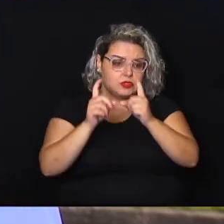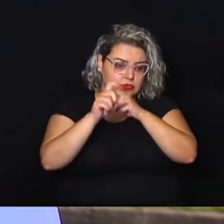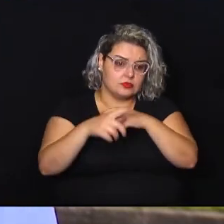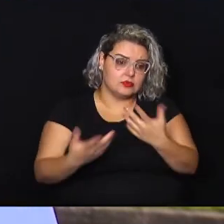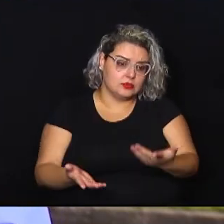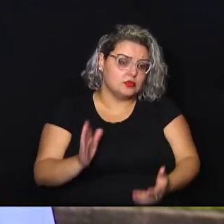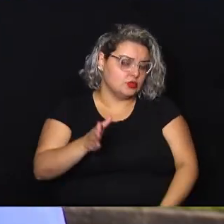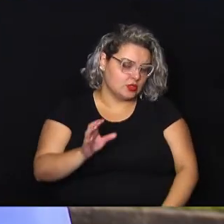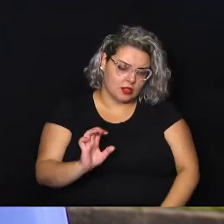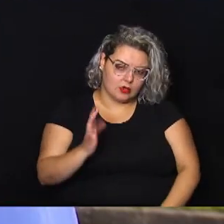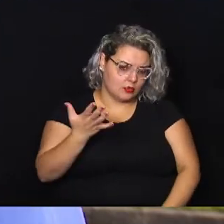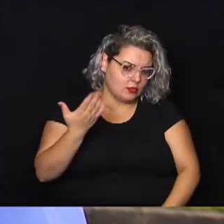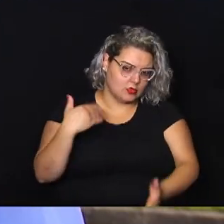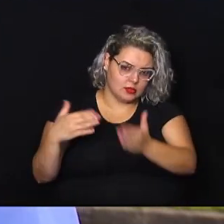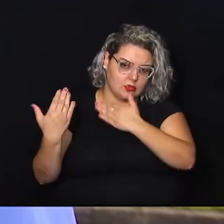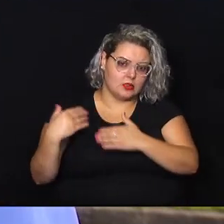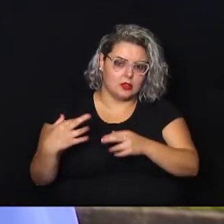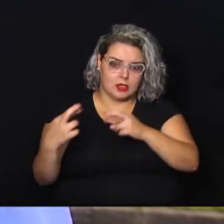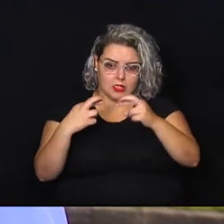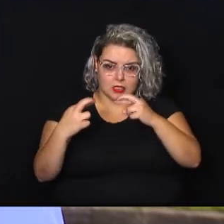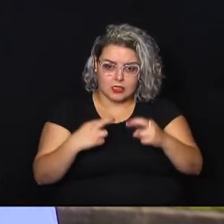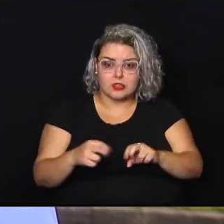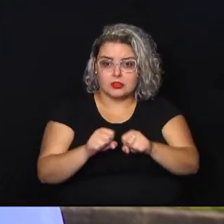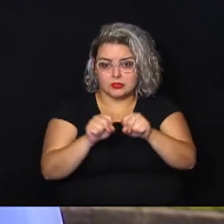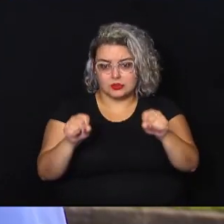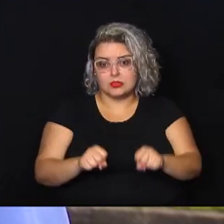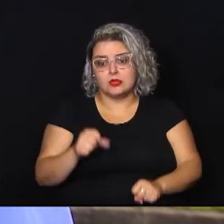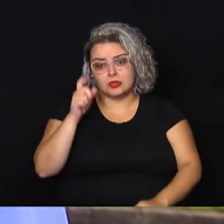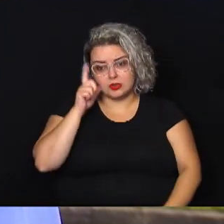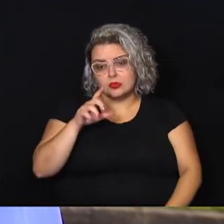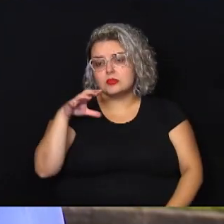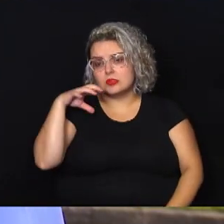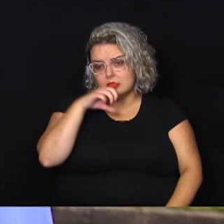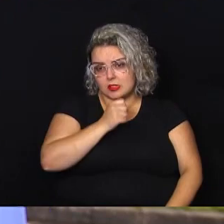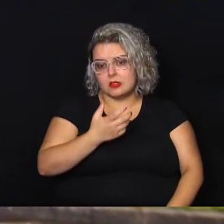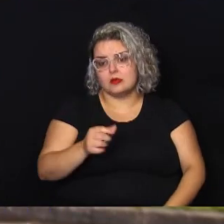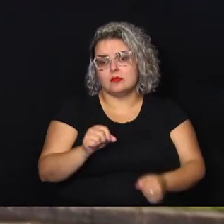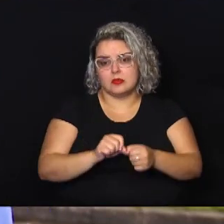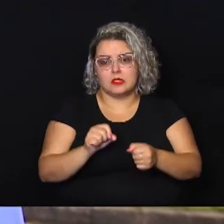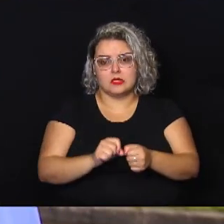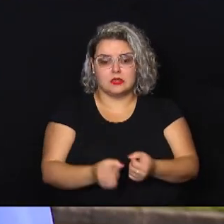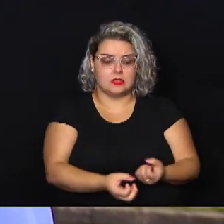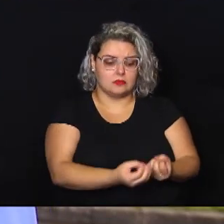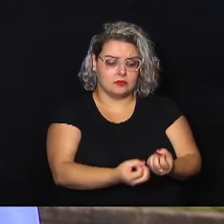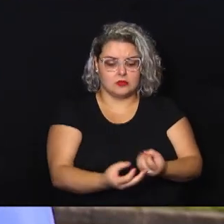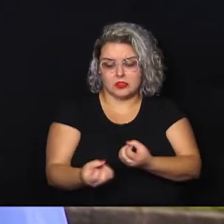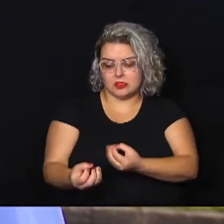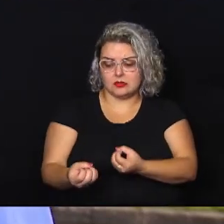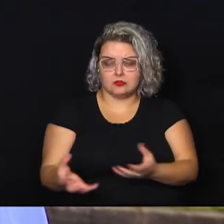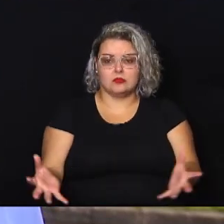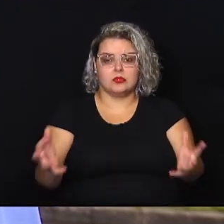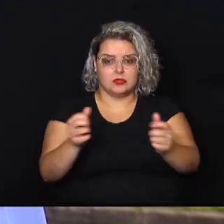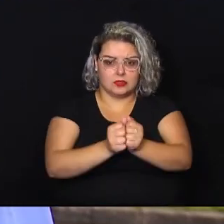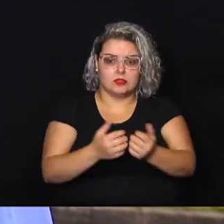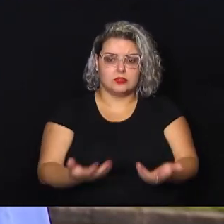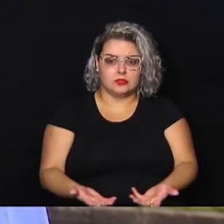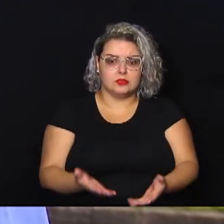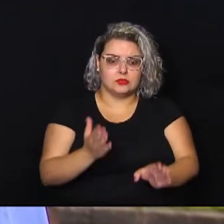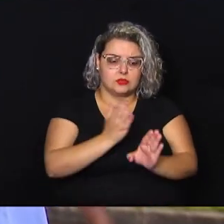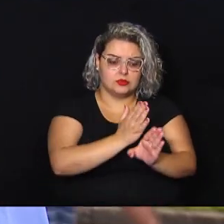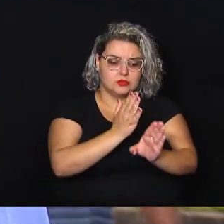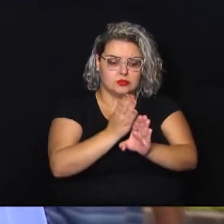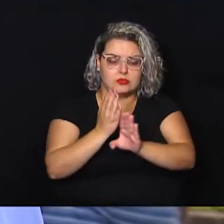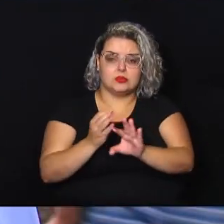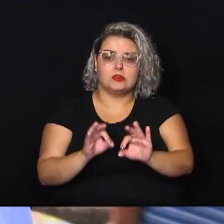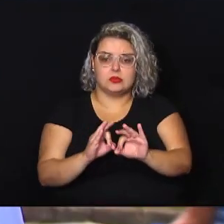Qualquer analista de sistemas hoje consegue rapidamente fazer o cruzamento dessas tabelas, identificar essas famílias e